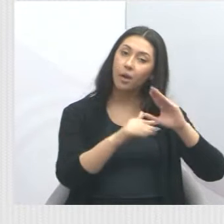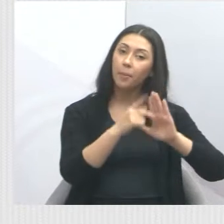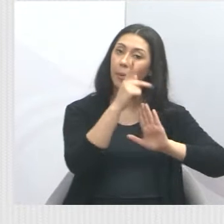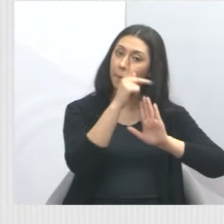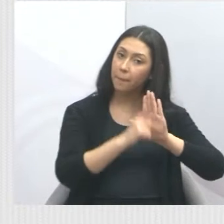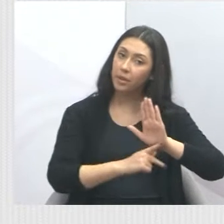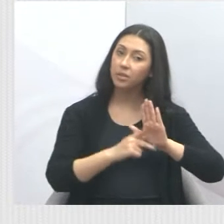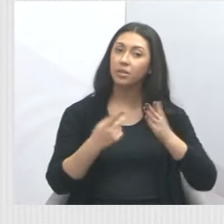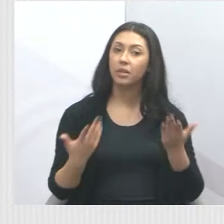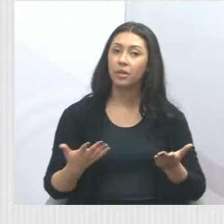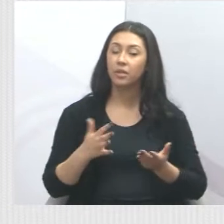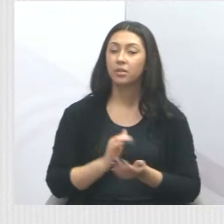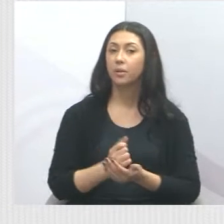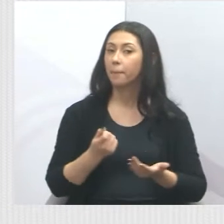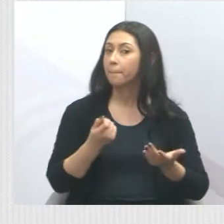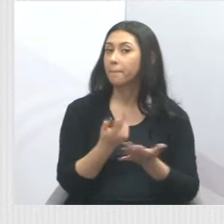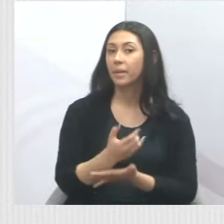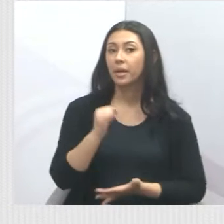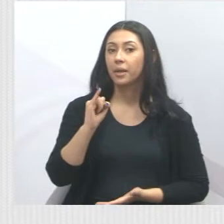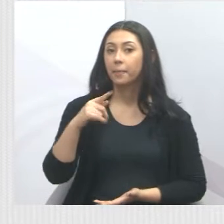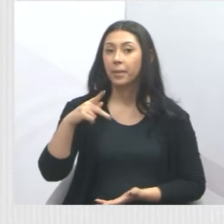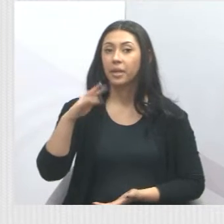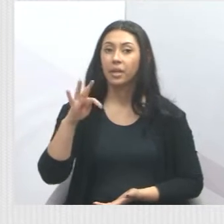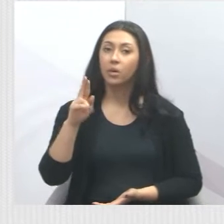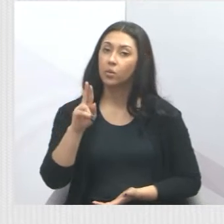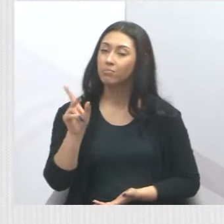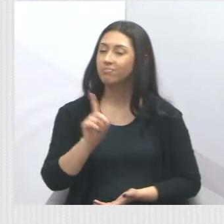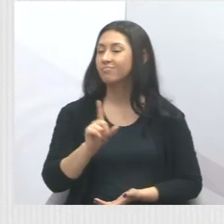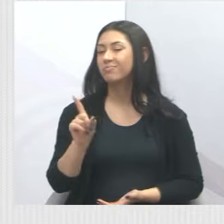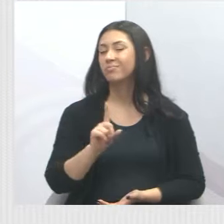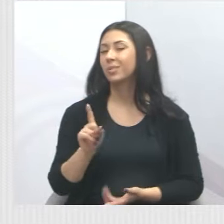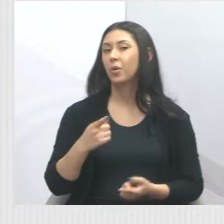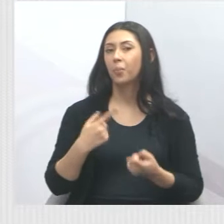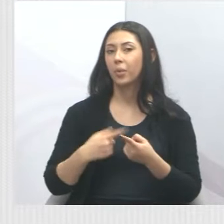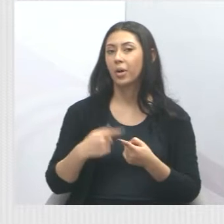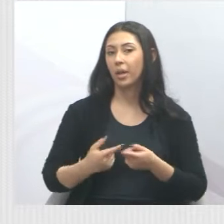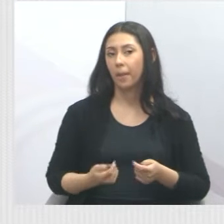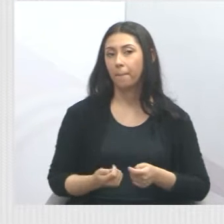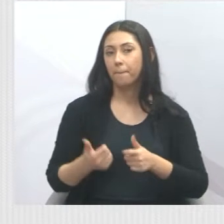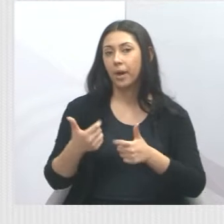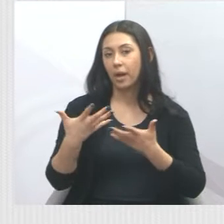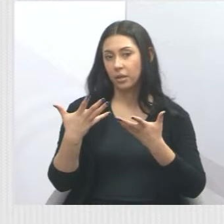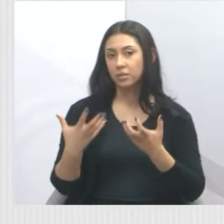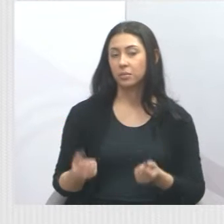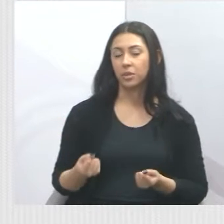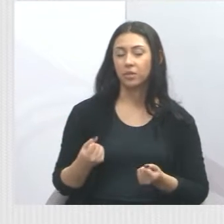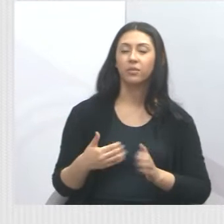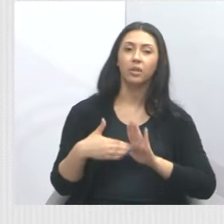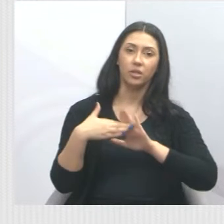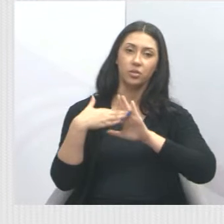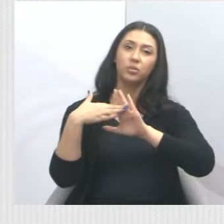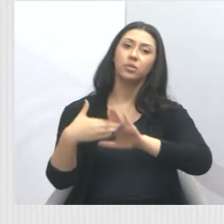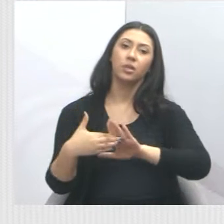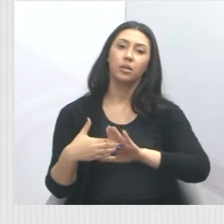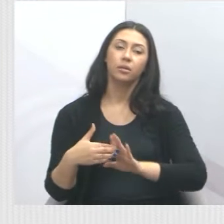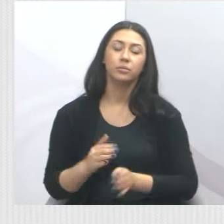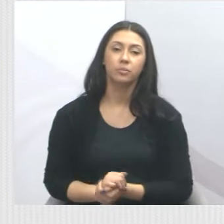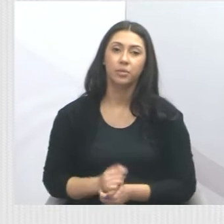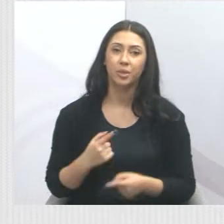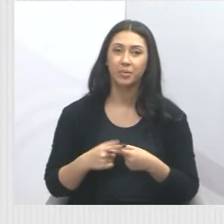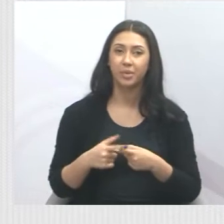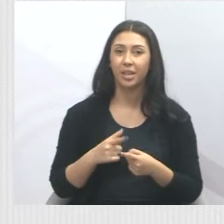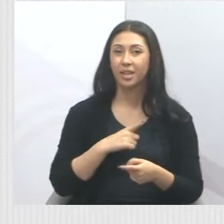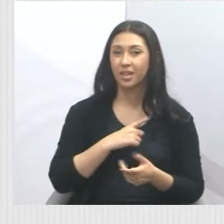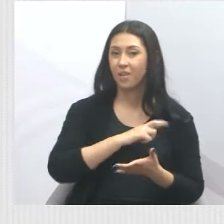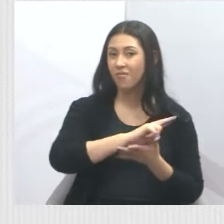isenção de IPTU para as famílias que receberam auxílio emergencial. Isso vai ajudar muito, porque teve